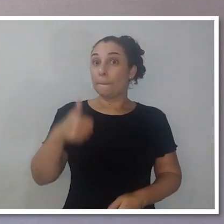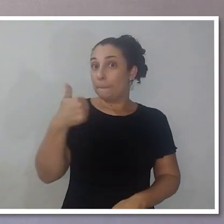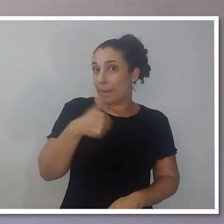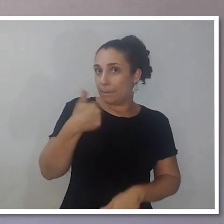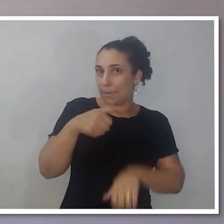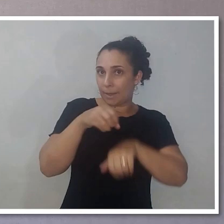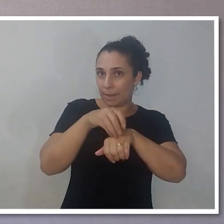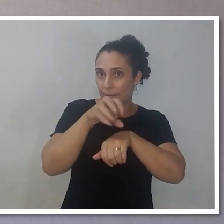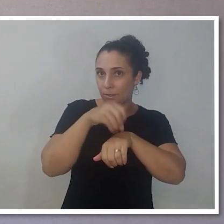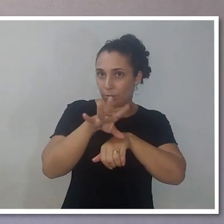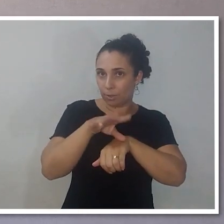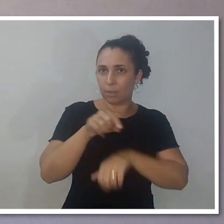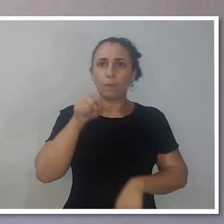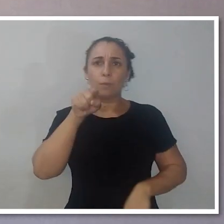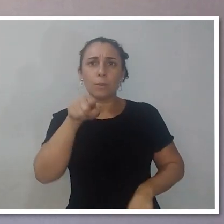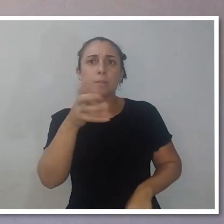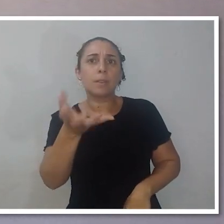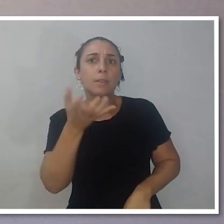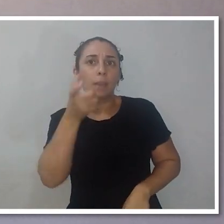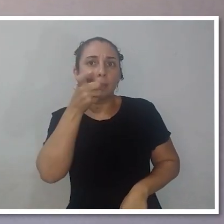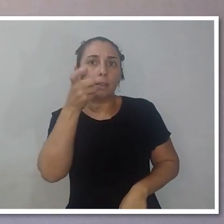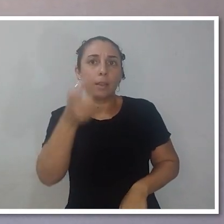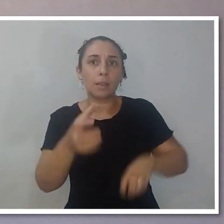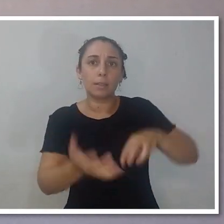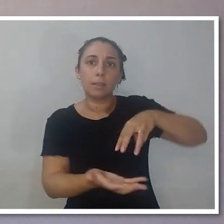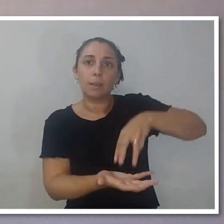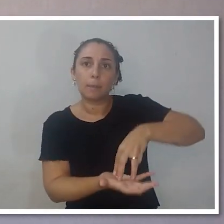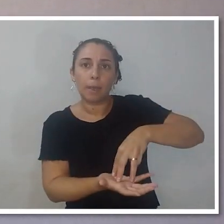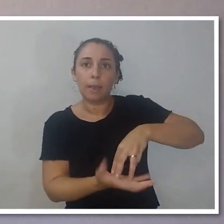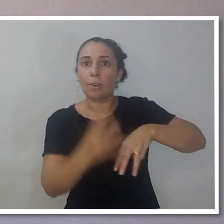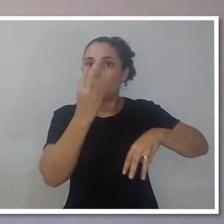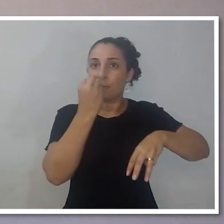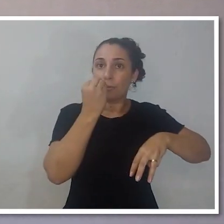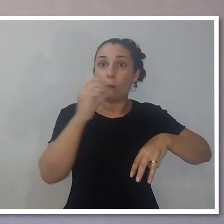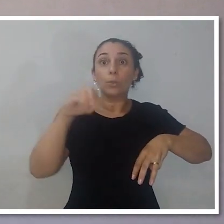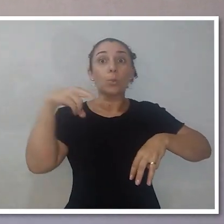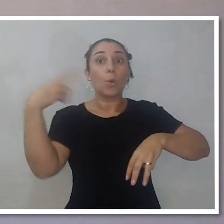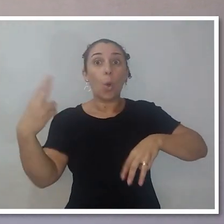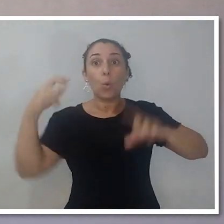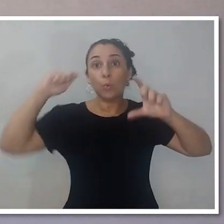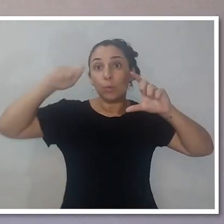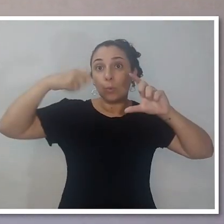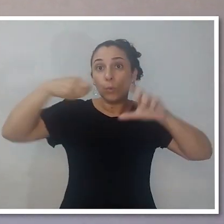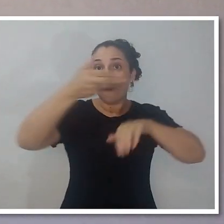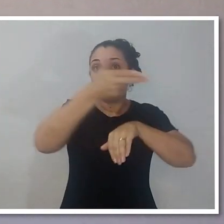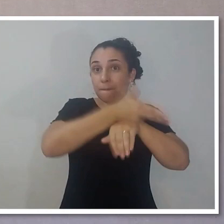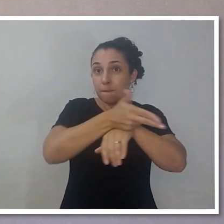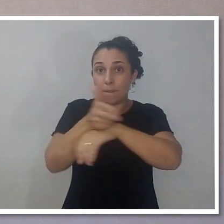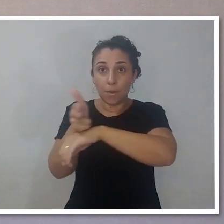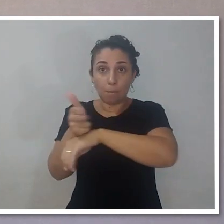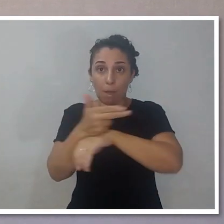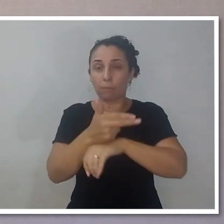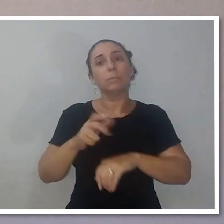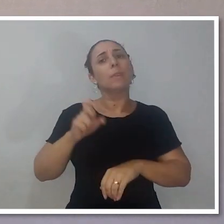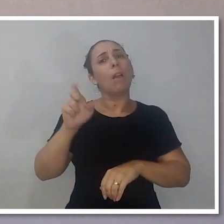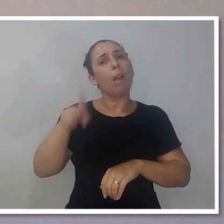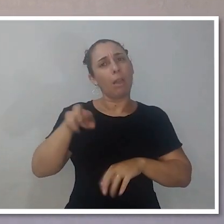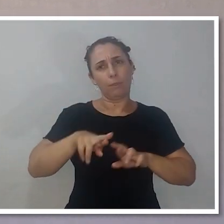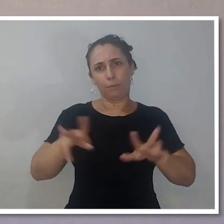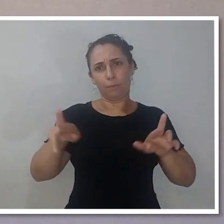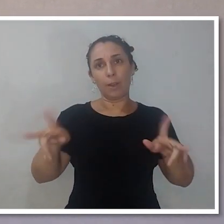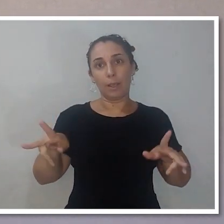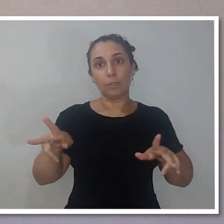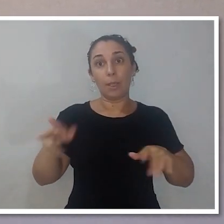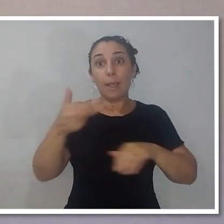Primeira dica, você quer um tripé para fotografia ou você quer um tripé para filmagem? Pois é, eles são diferentes. Os